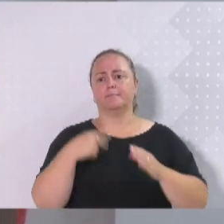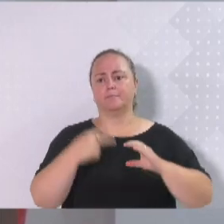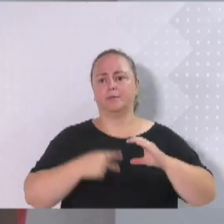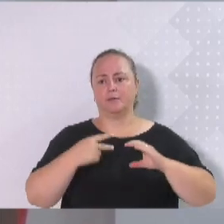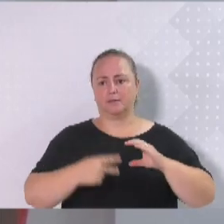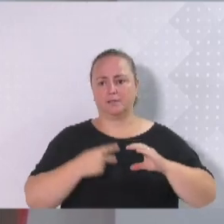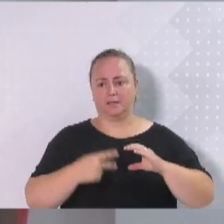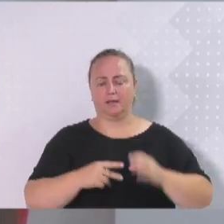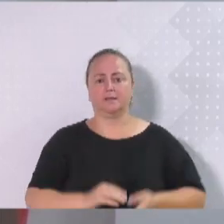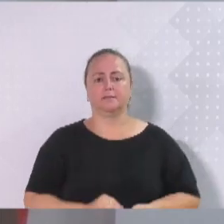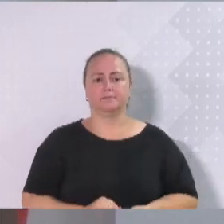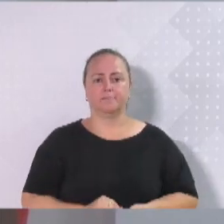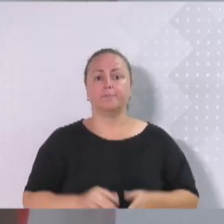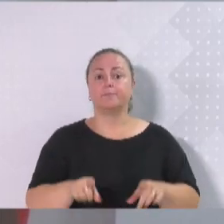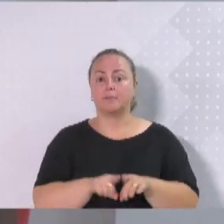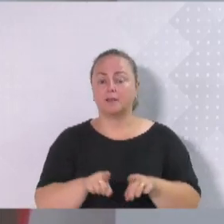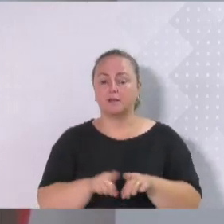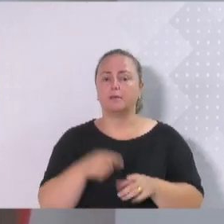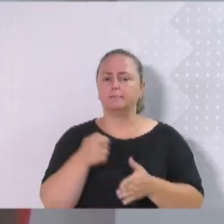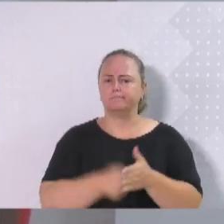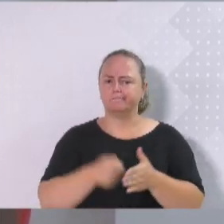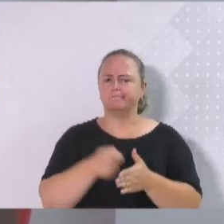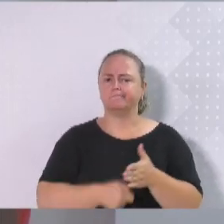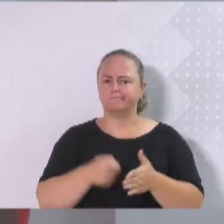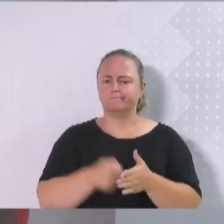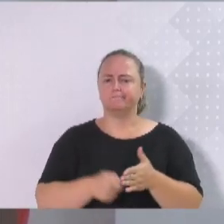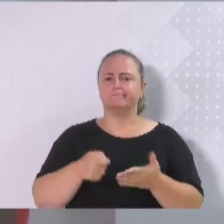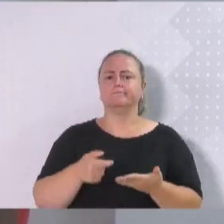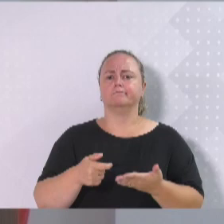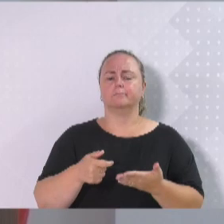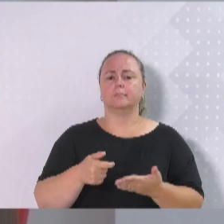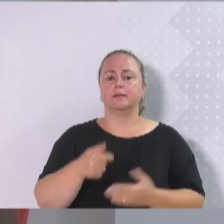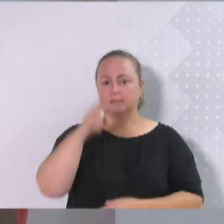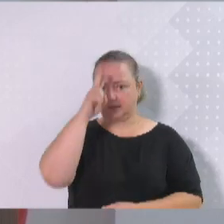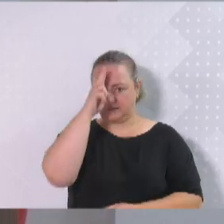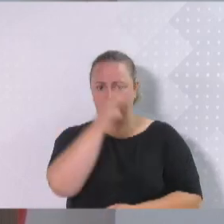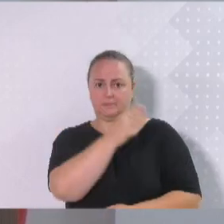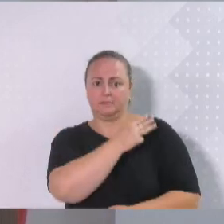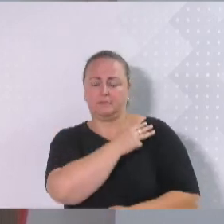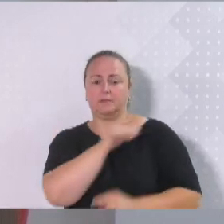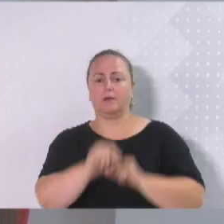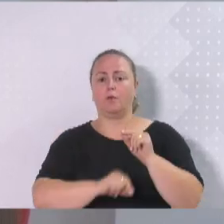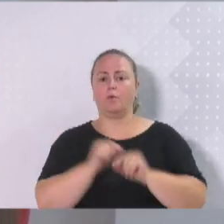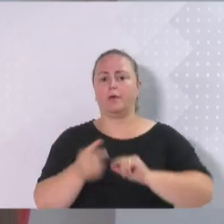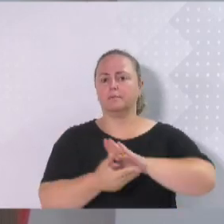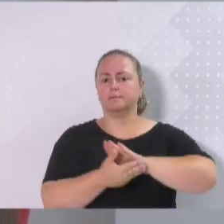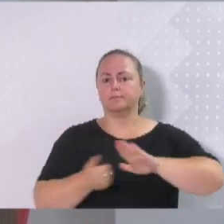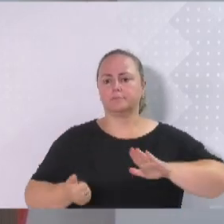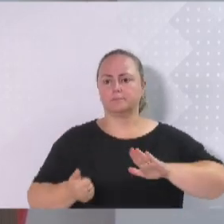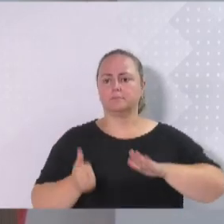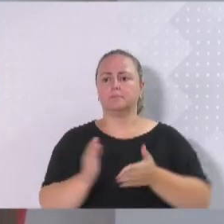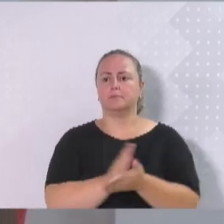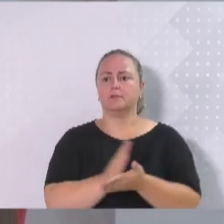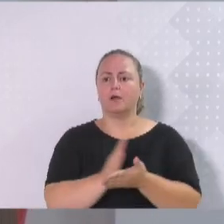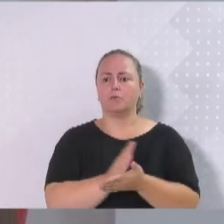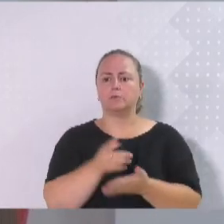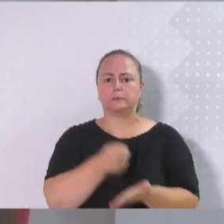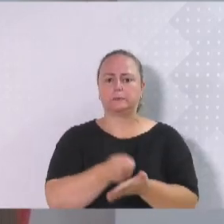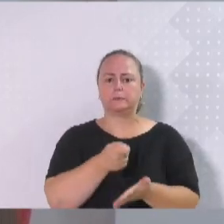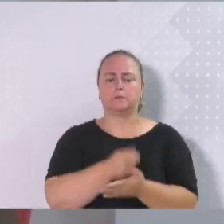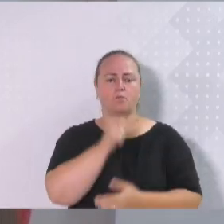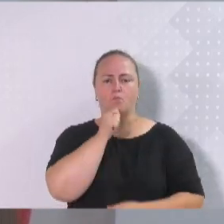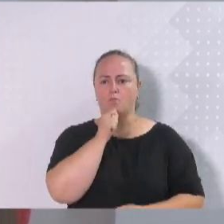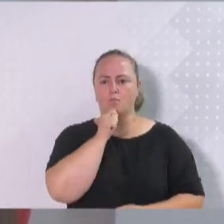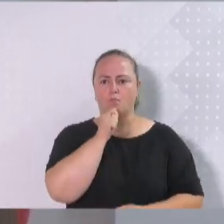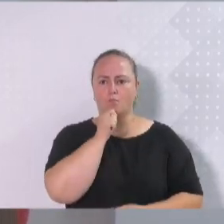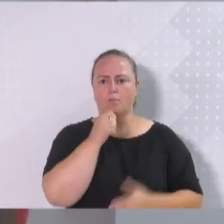lutando contra a reforma do ensino médio, que vai permitir que algumas disciplinas não sejam mais obrigatórias, como história e sociologia. A